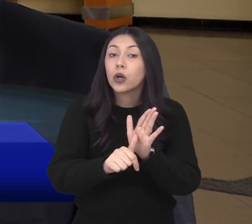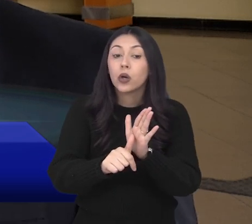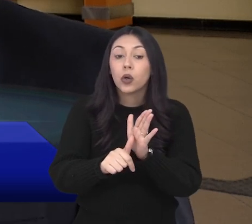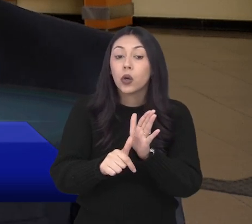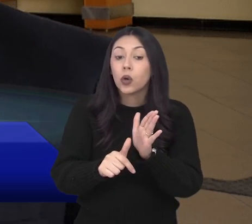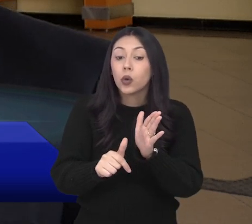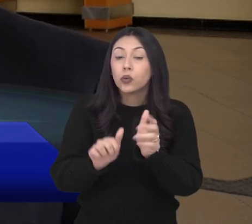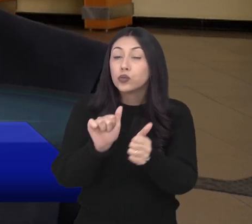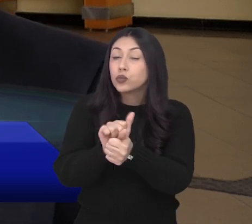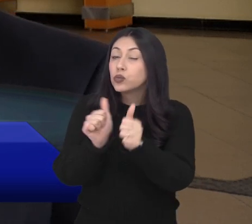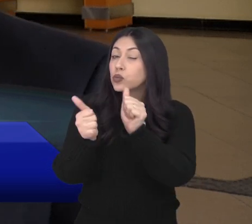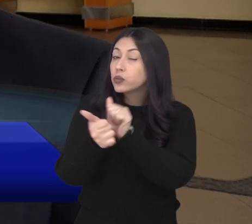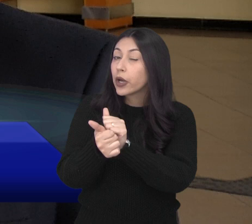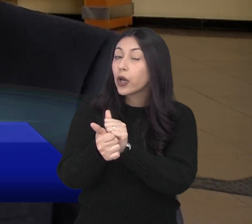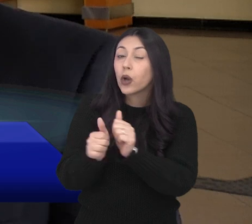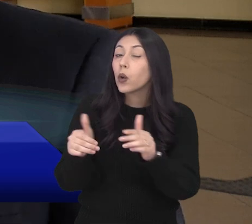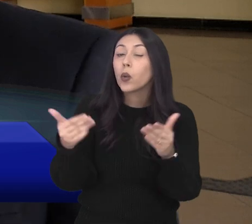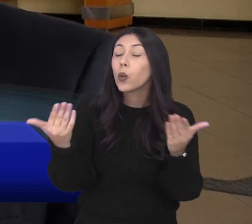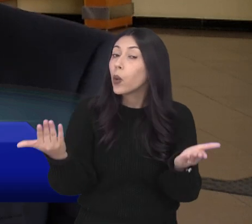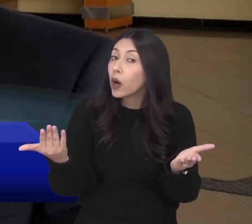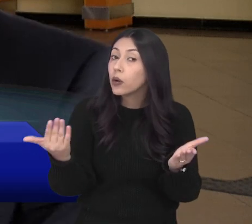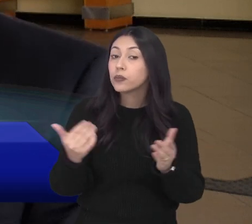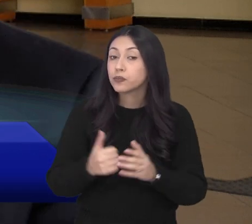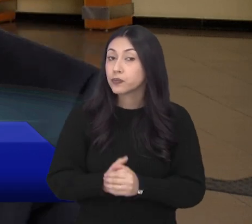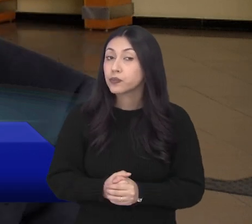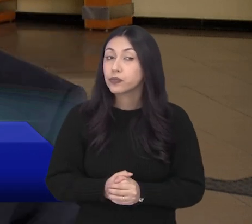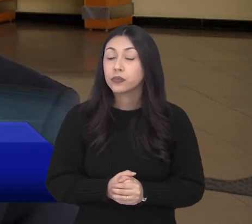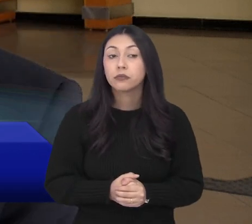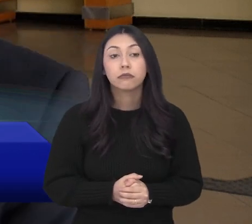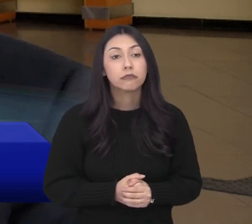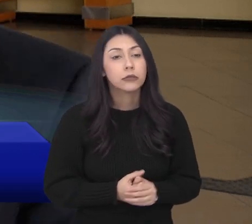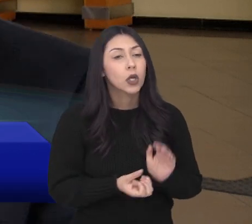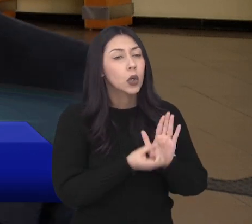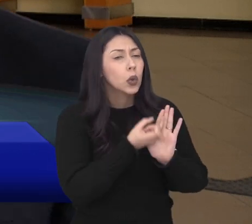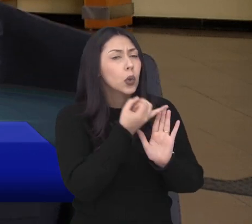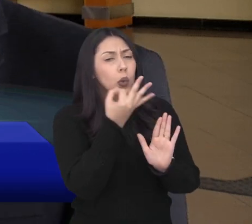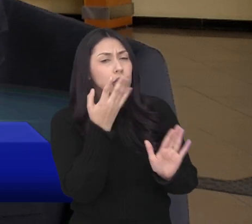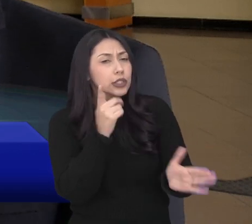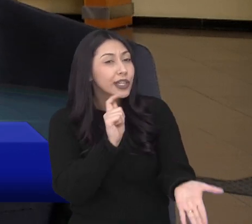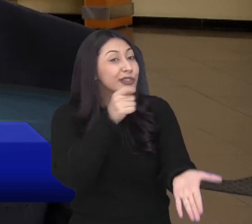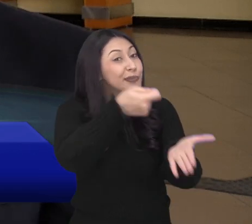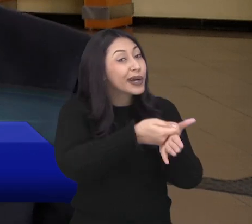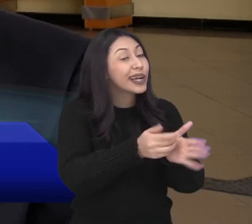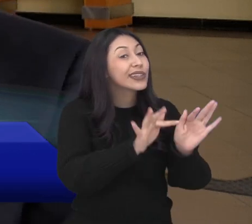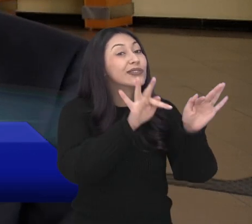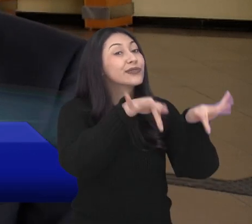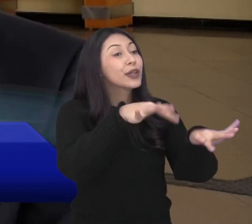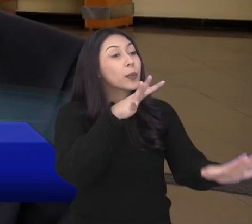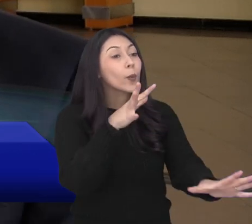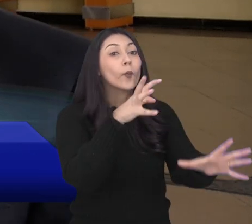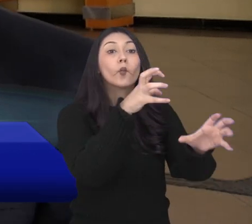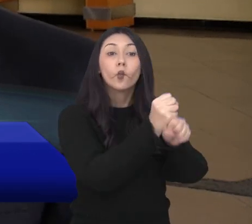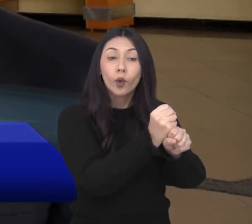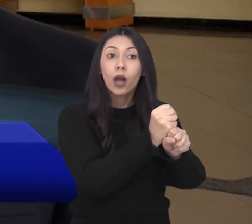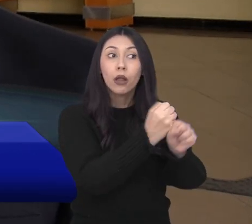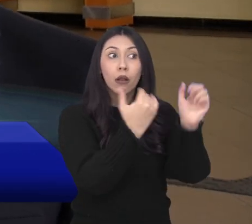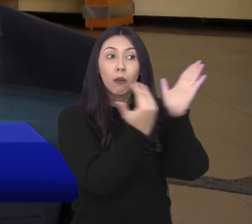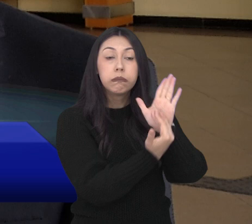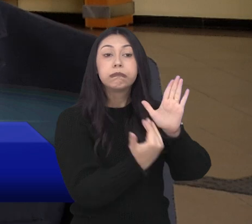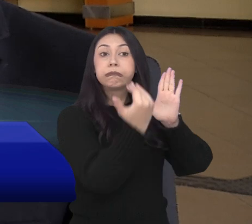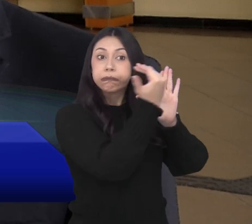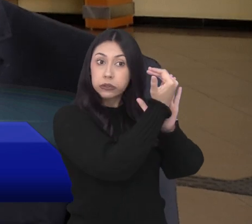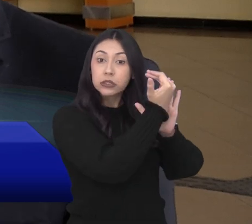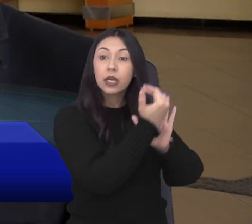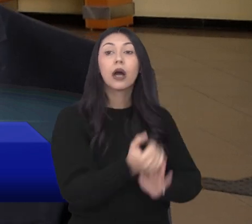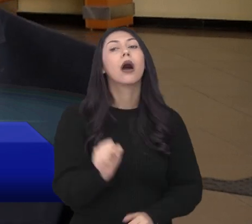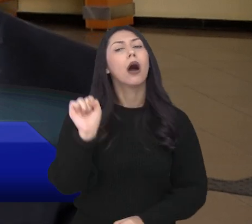de crédito se adequa melhor a você e fica mais barato para o seu bolso. O valor que a pessoa vai pagar no fim acaba